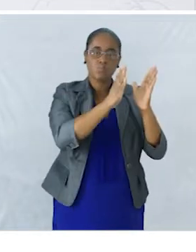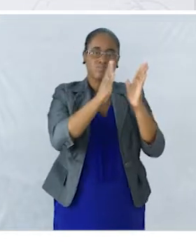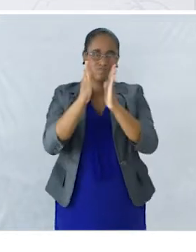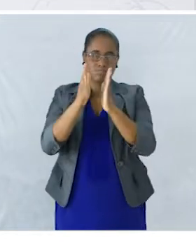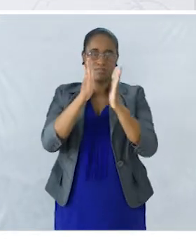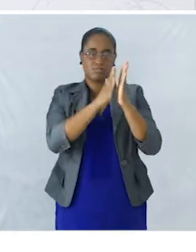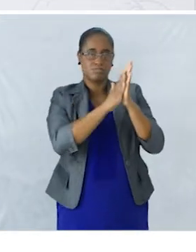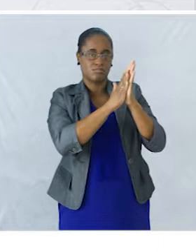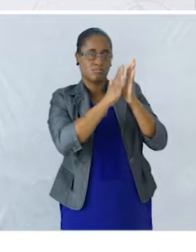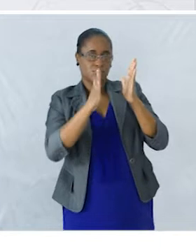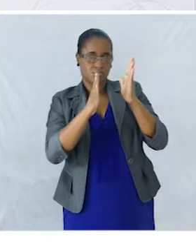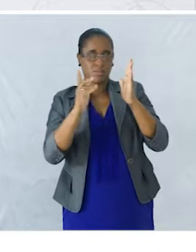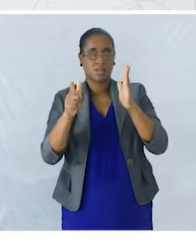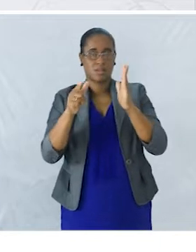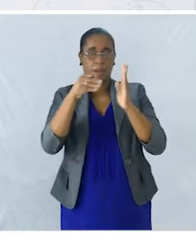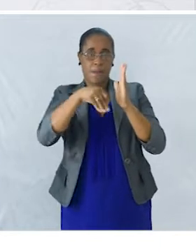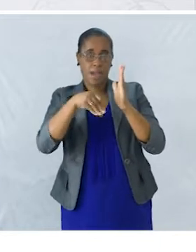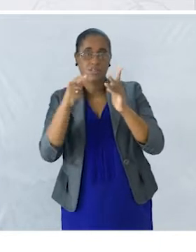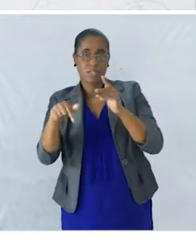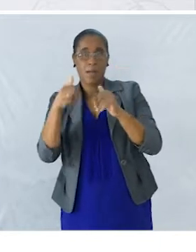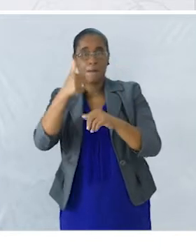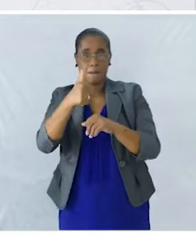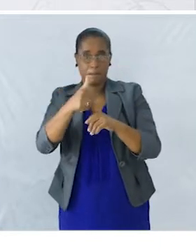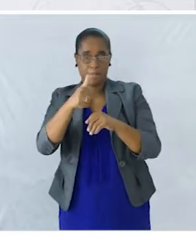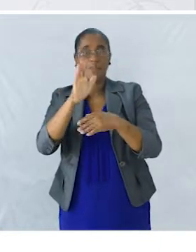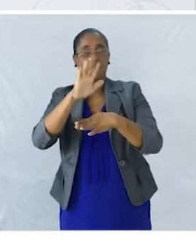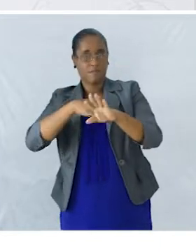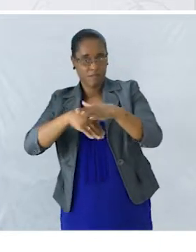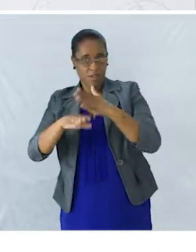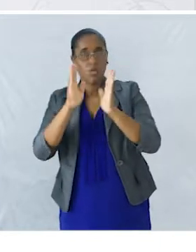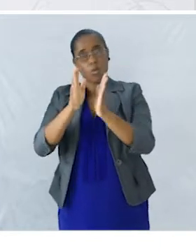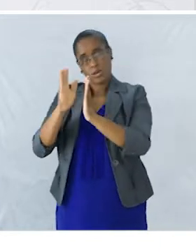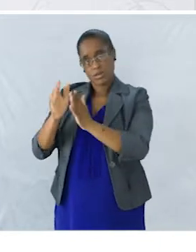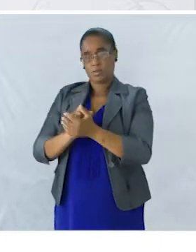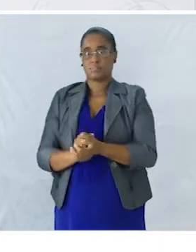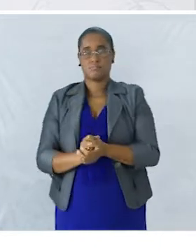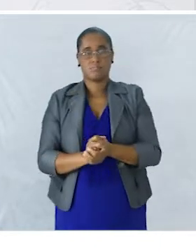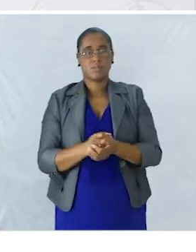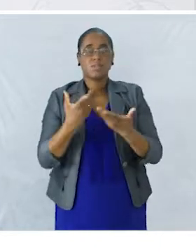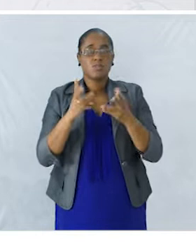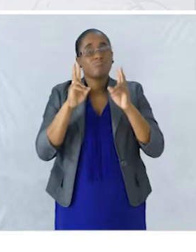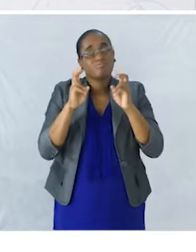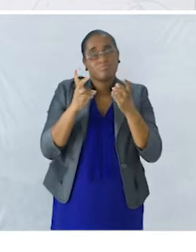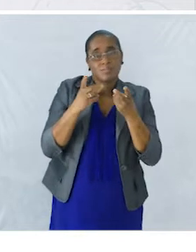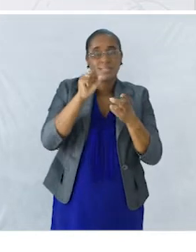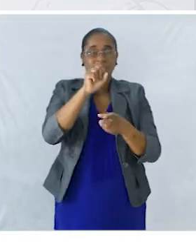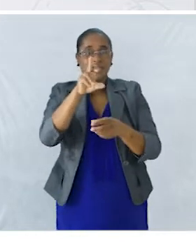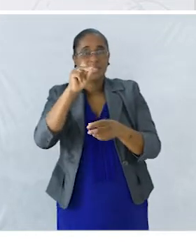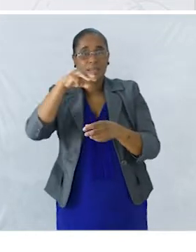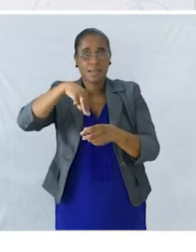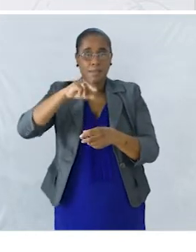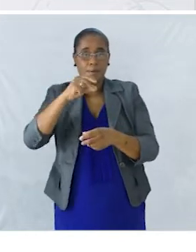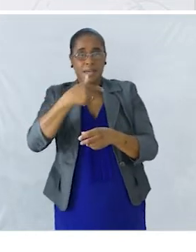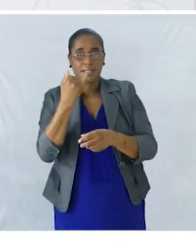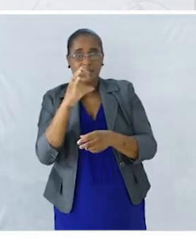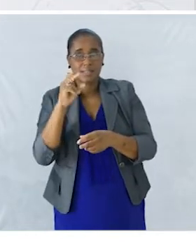definidos E organizados Se os aspectos gramaticais Foram devidamente Acautelados Se vocês tiveram